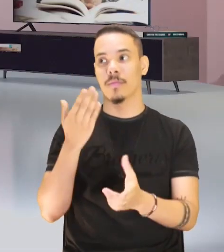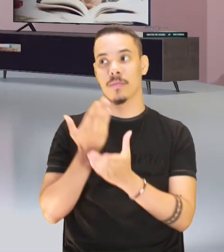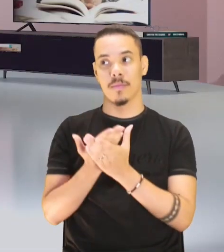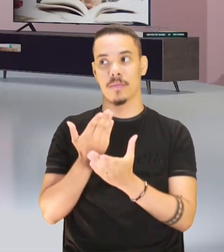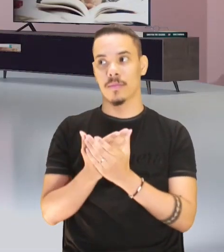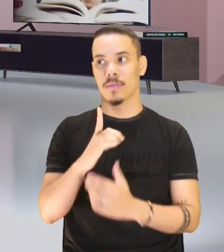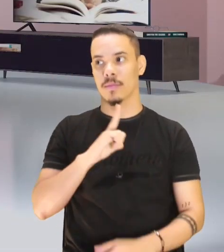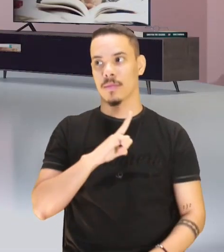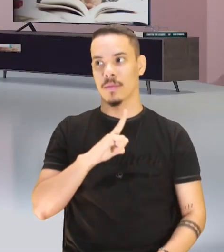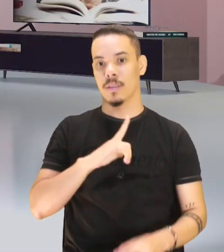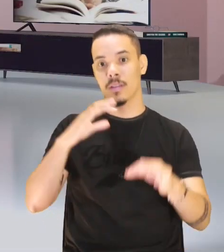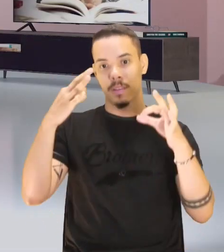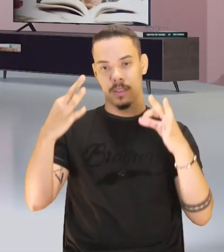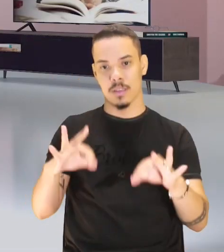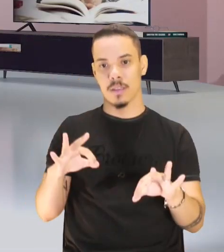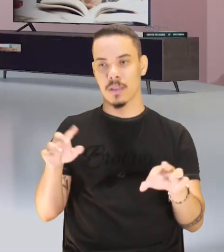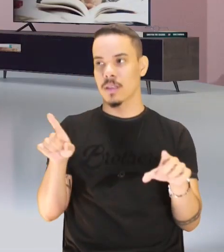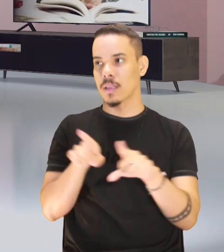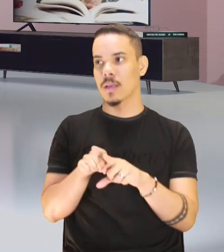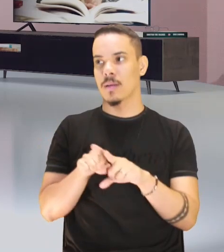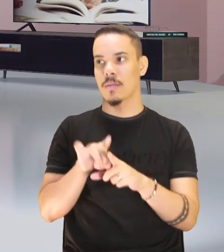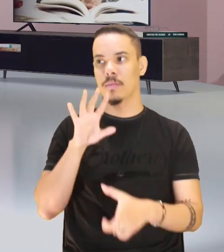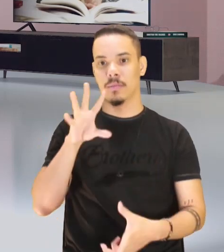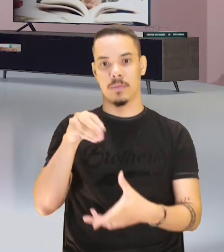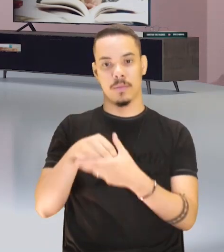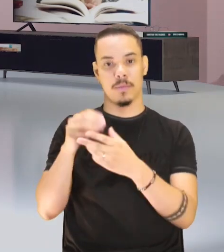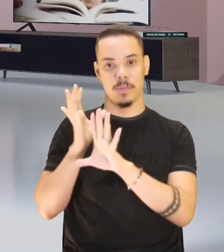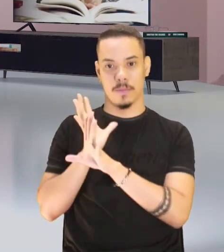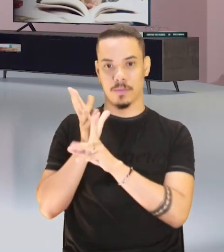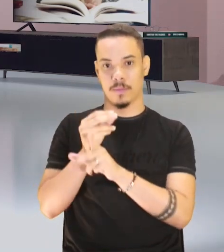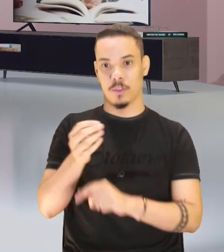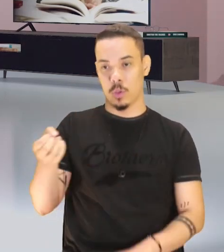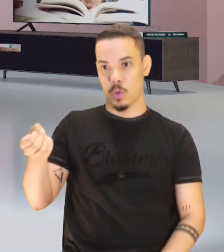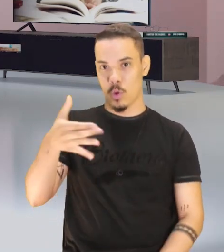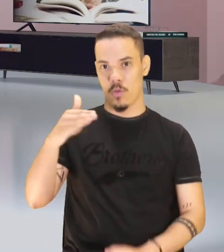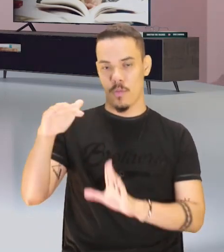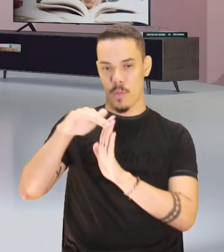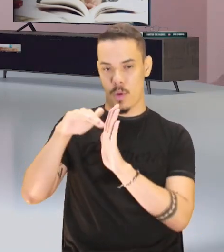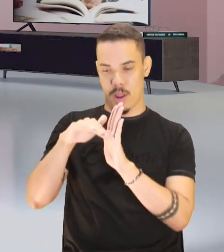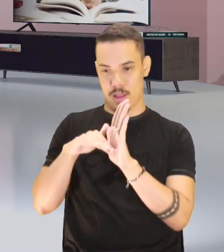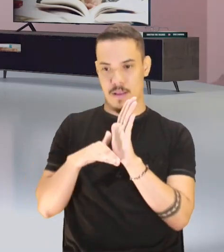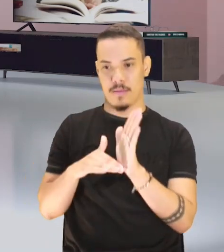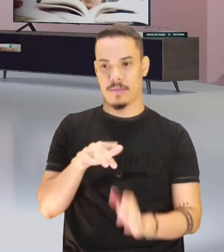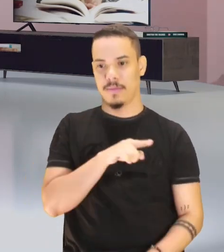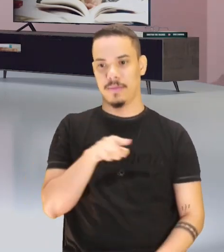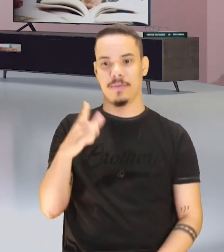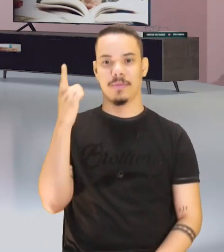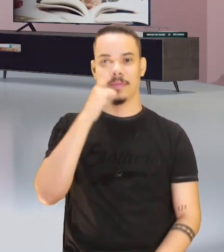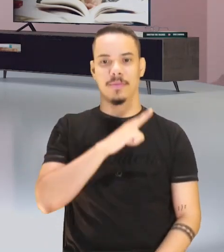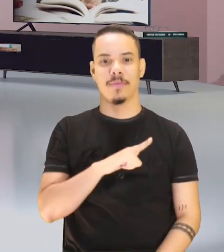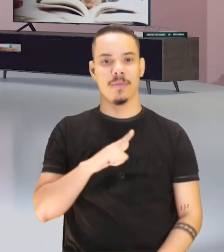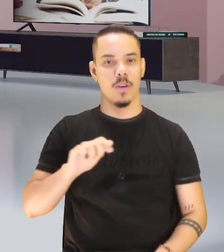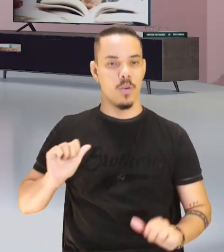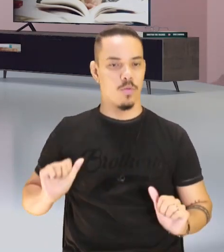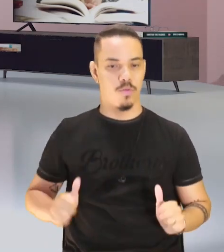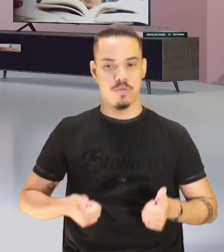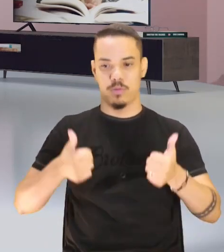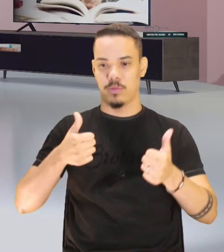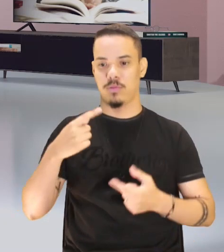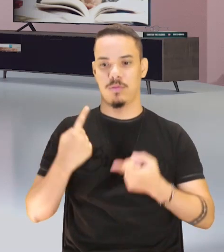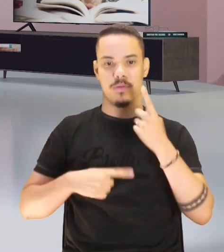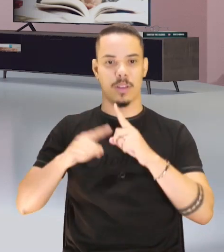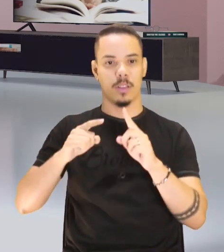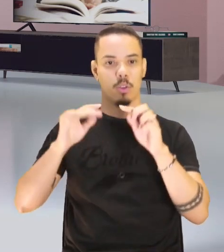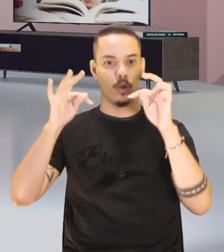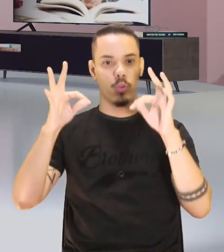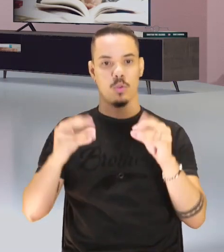certeza que também lá no Revisa, nesse novo programa, você consegue também gabaritar, certo? Então, a gente fez